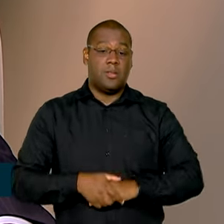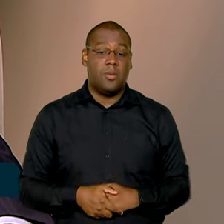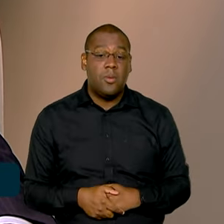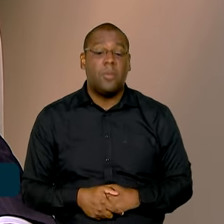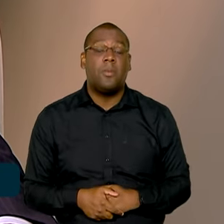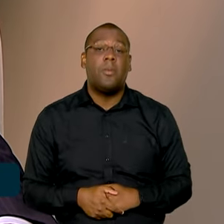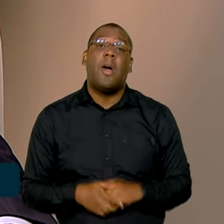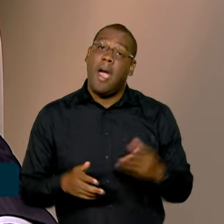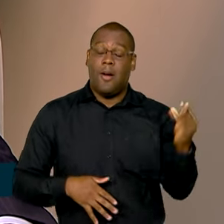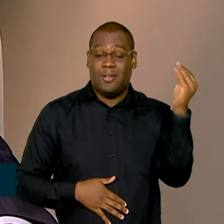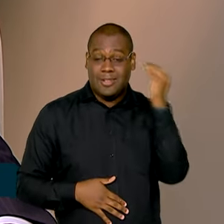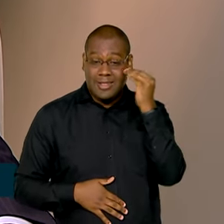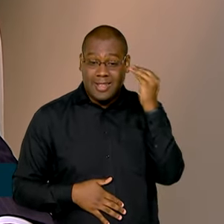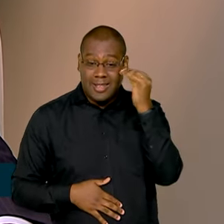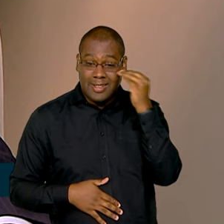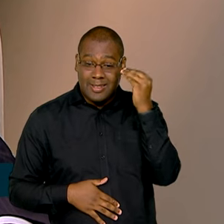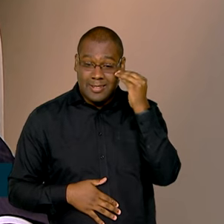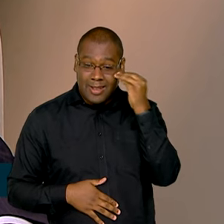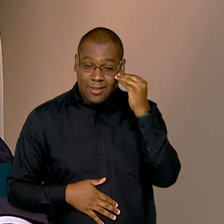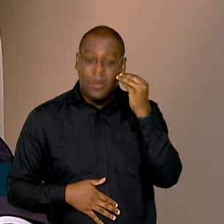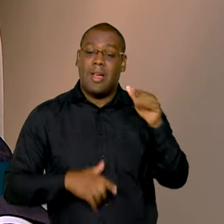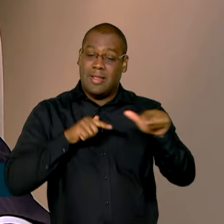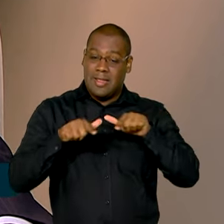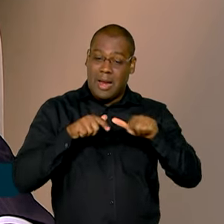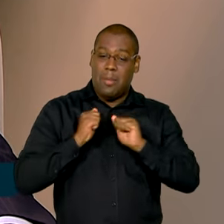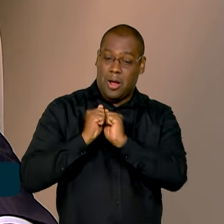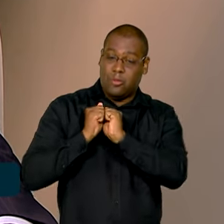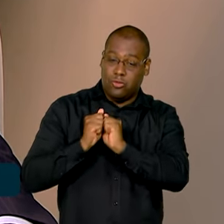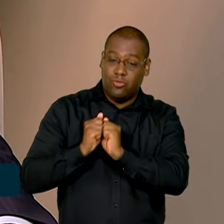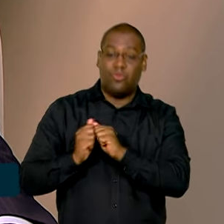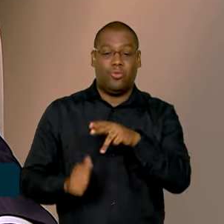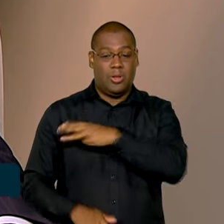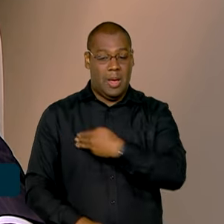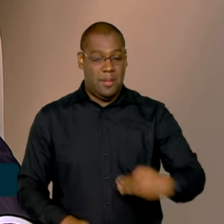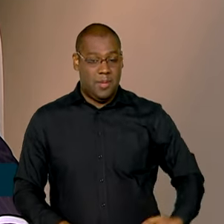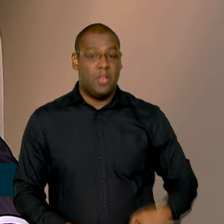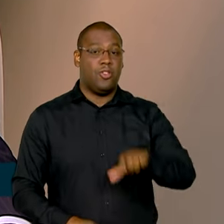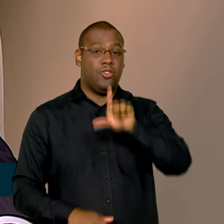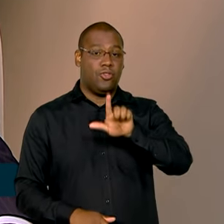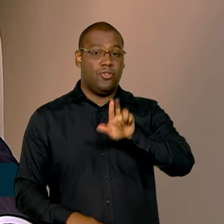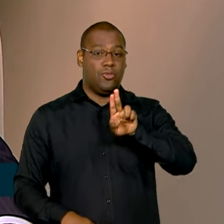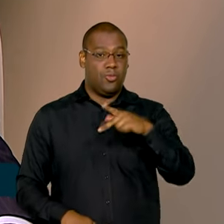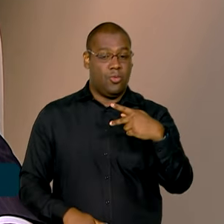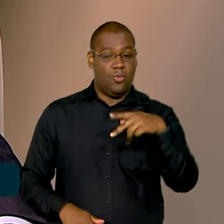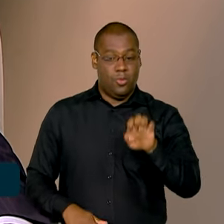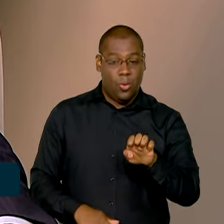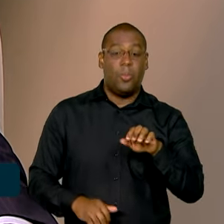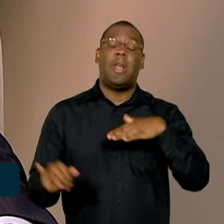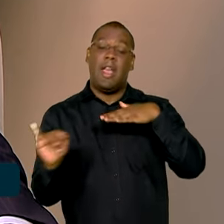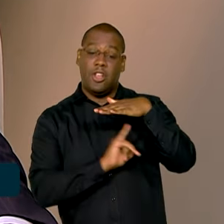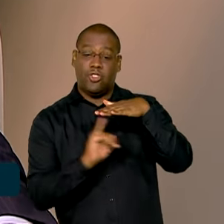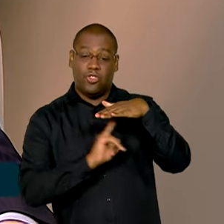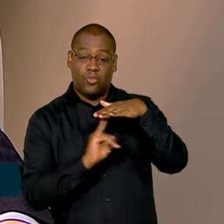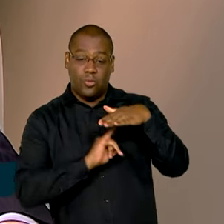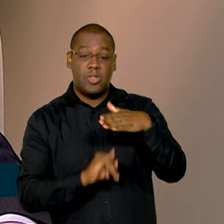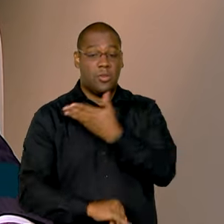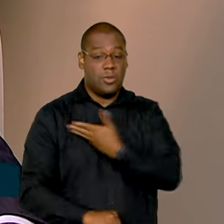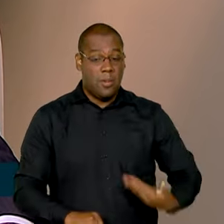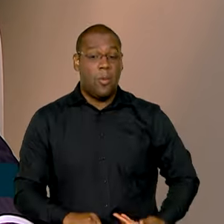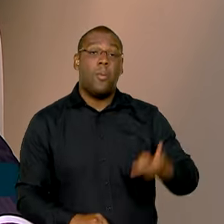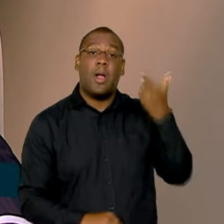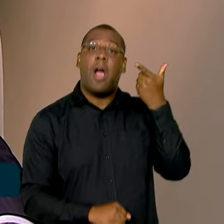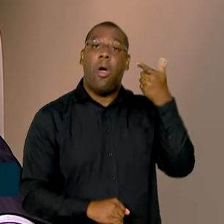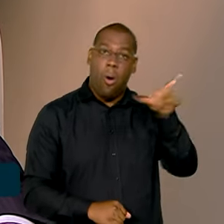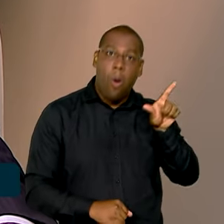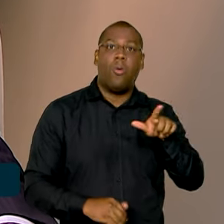Nós vamos tentar buscar, o ministro Lupe tem reforçado isso, junto aos outros órgãos de governo. Tendo espaço,